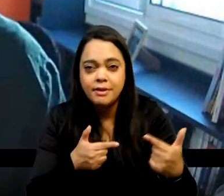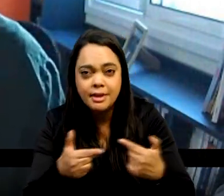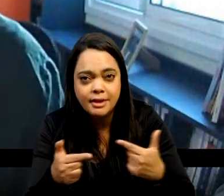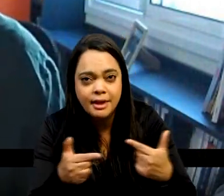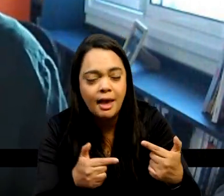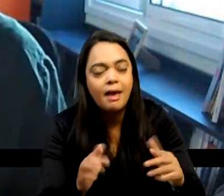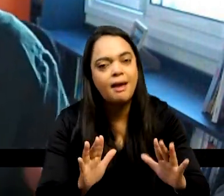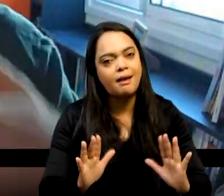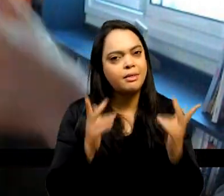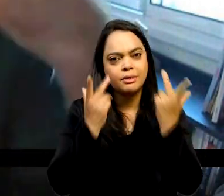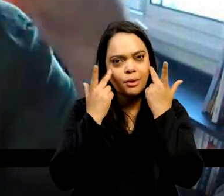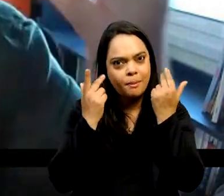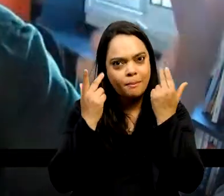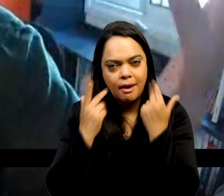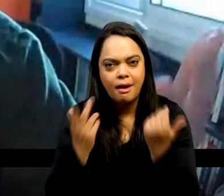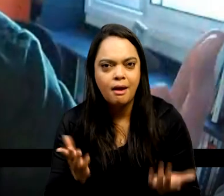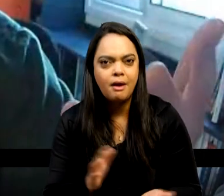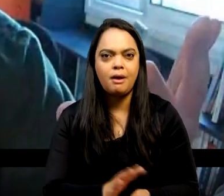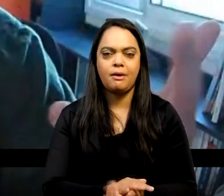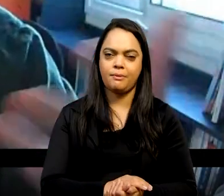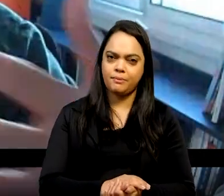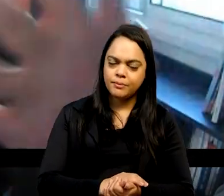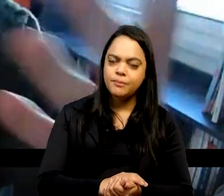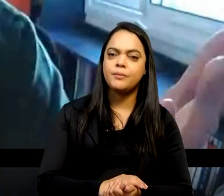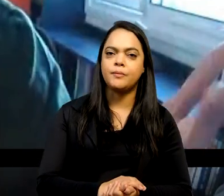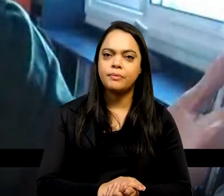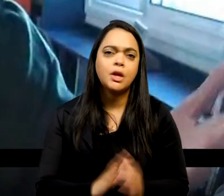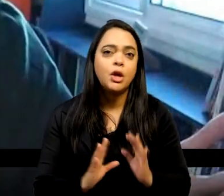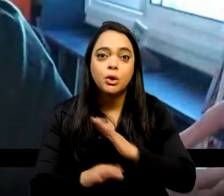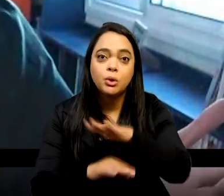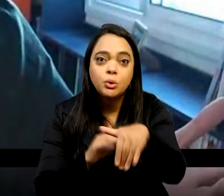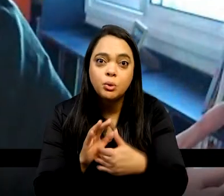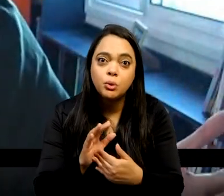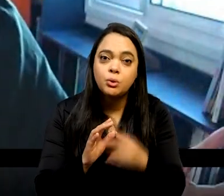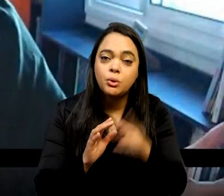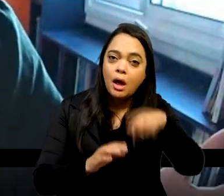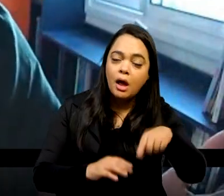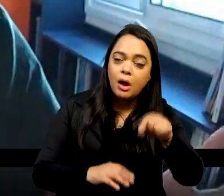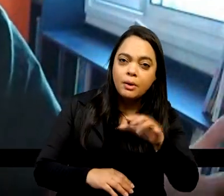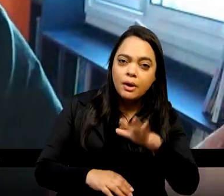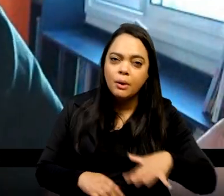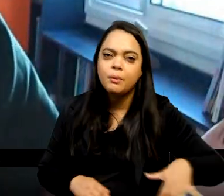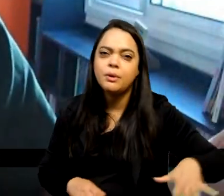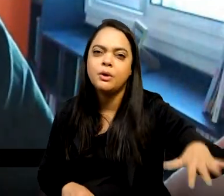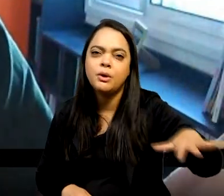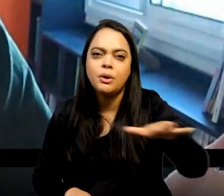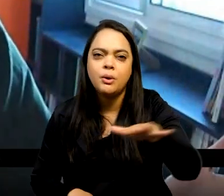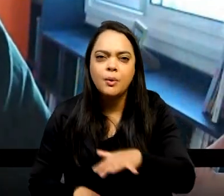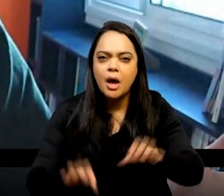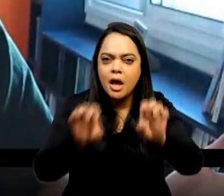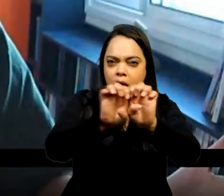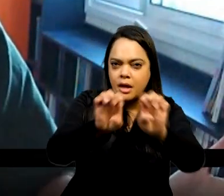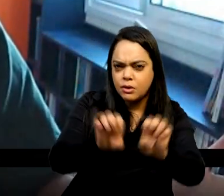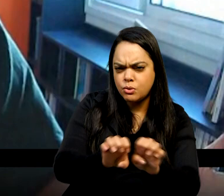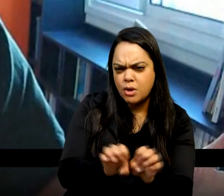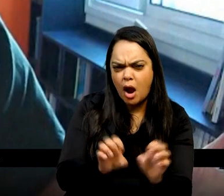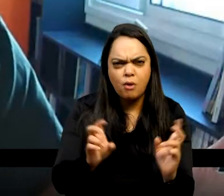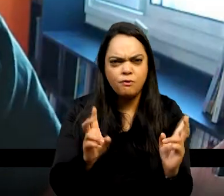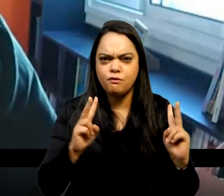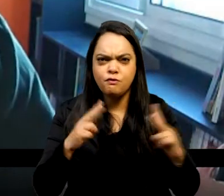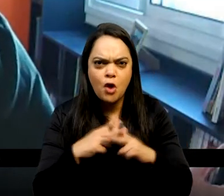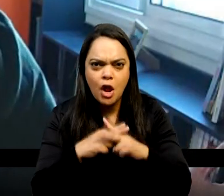processo, teve enfrentamento, e tudo isso numa sociedade escravista, que é uma sociedade estruturalmente violenta.